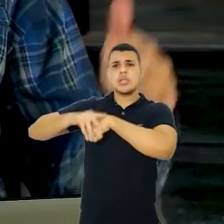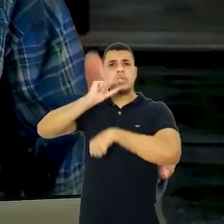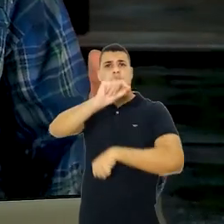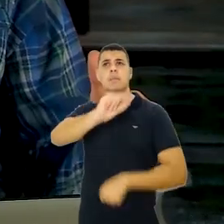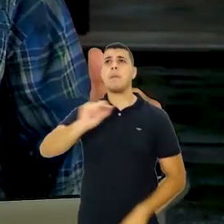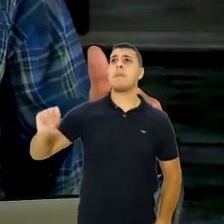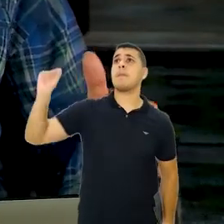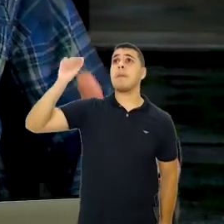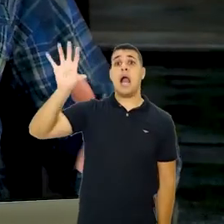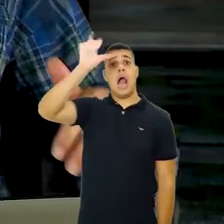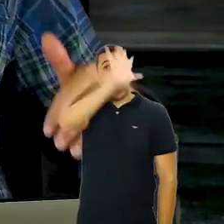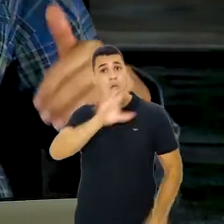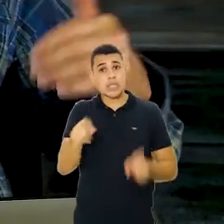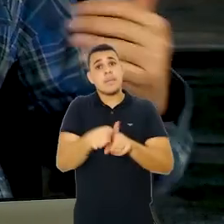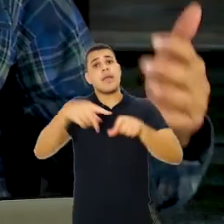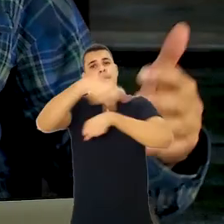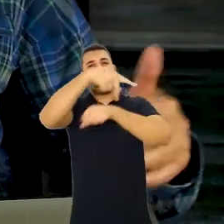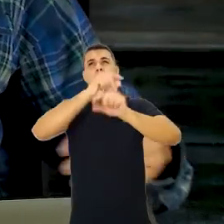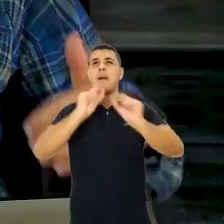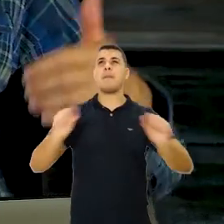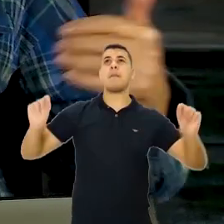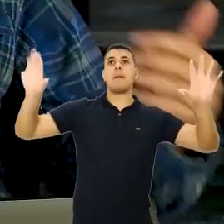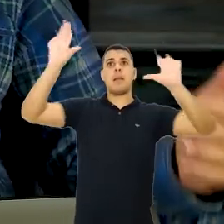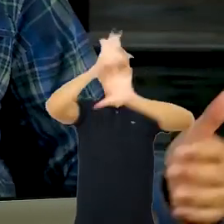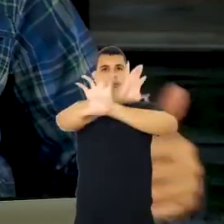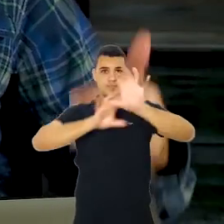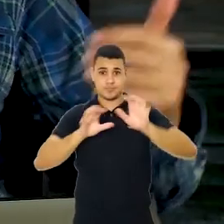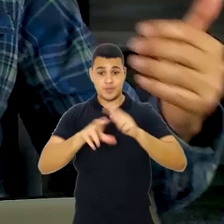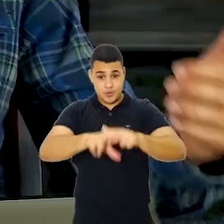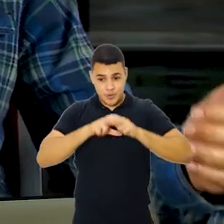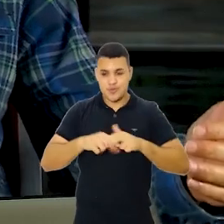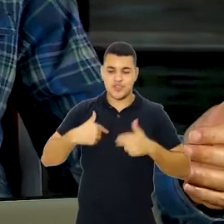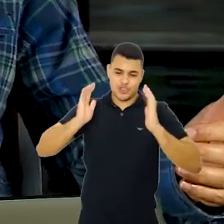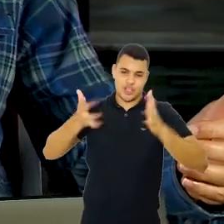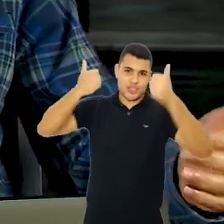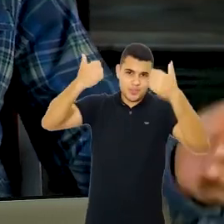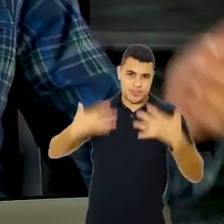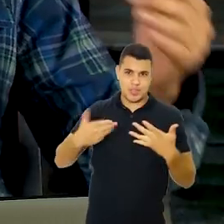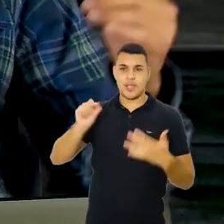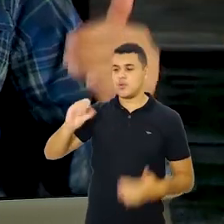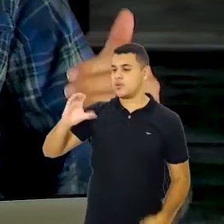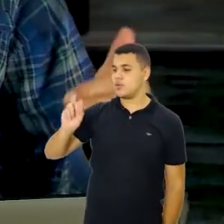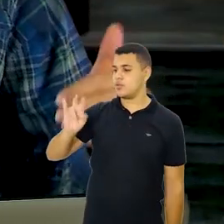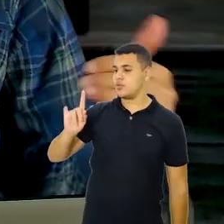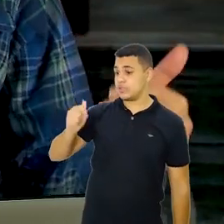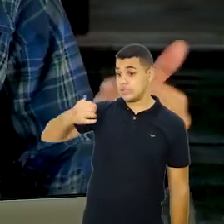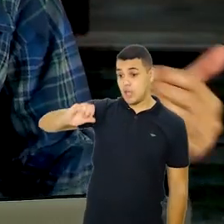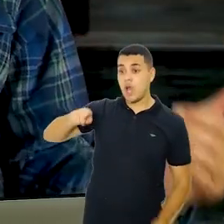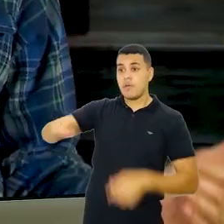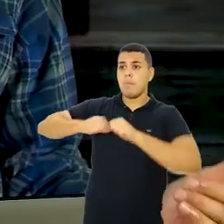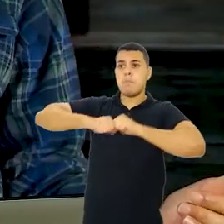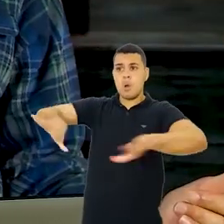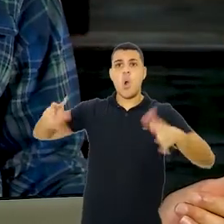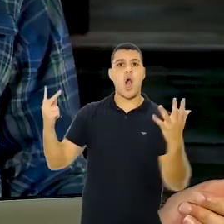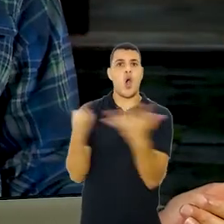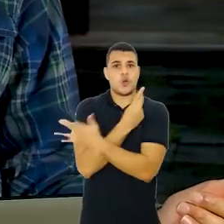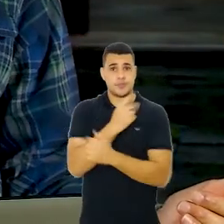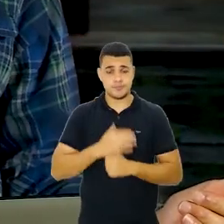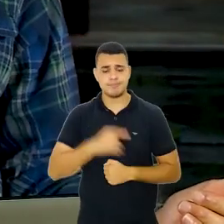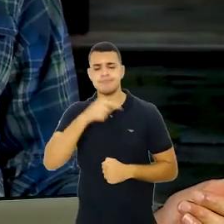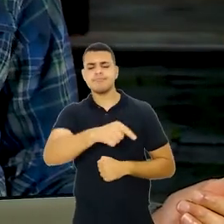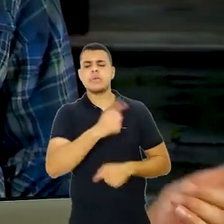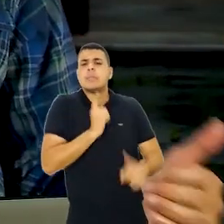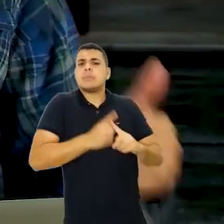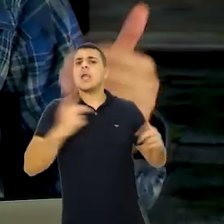caracterizado por uma epidemia em diversas nações ou continentes. Como eu já disse, o caso da Covid-19 é